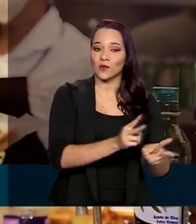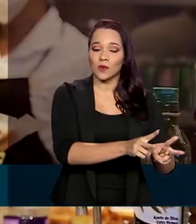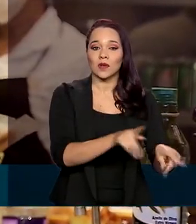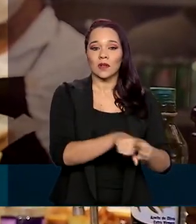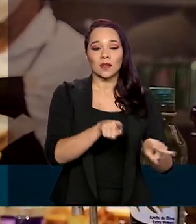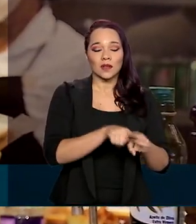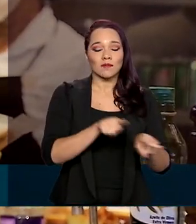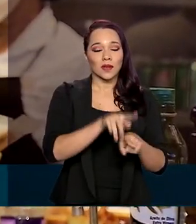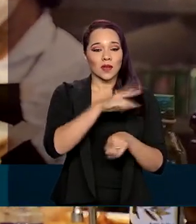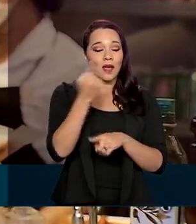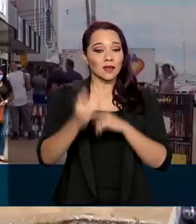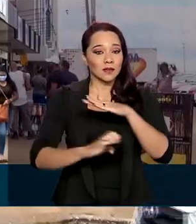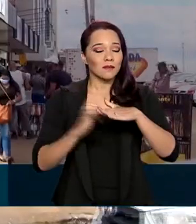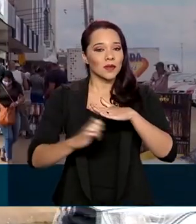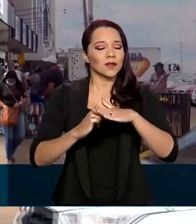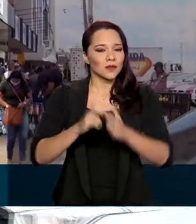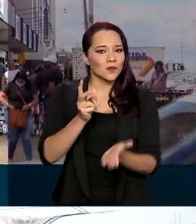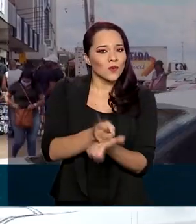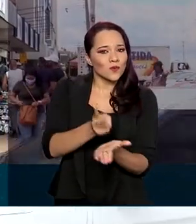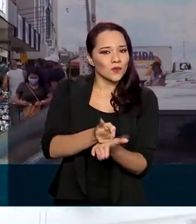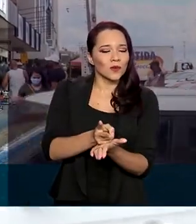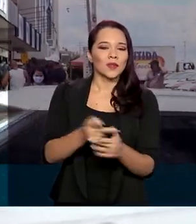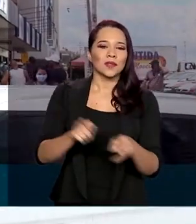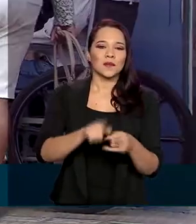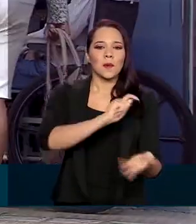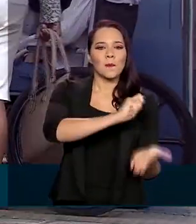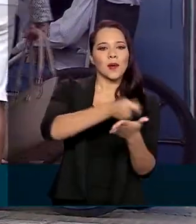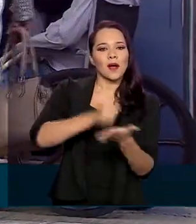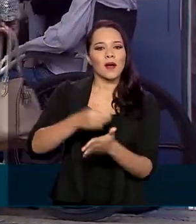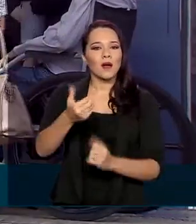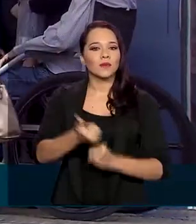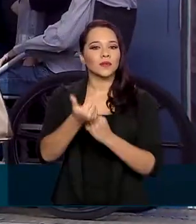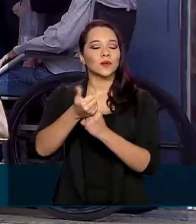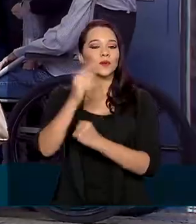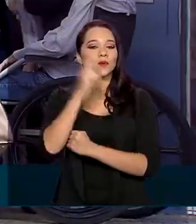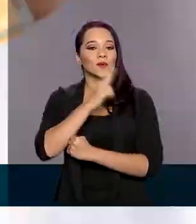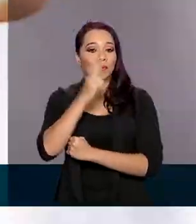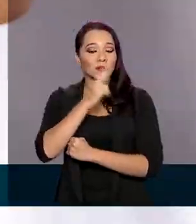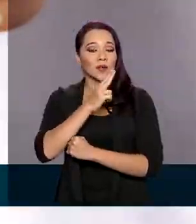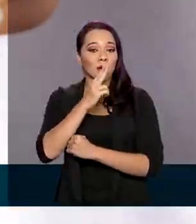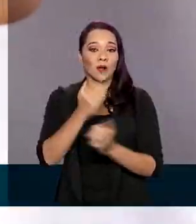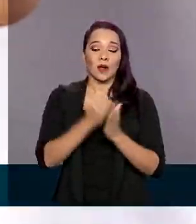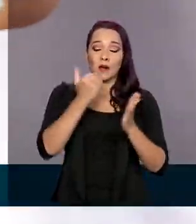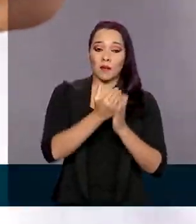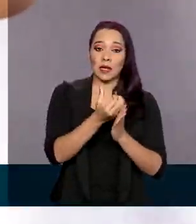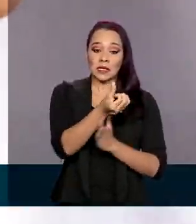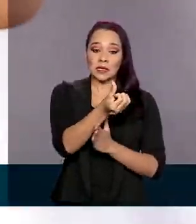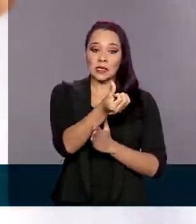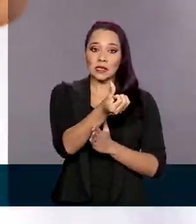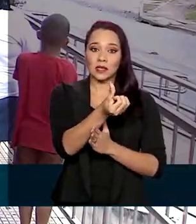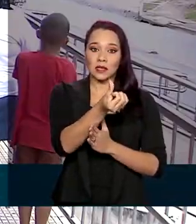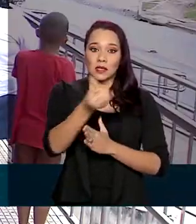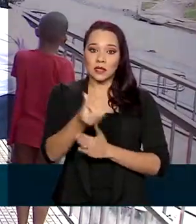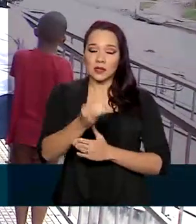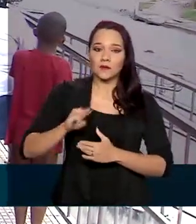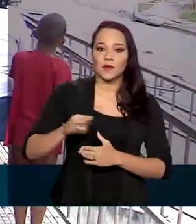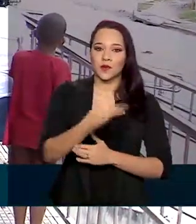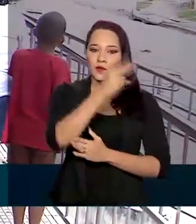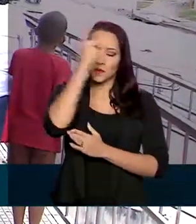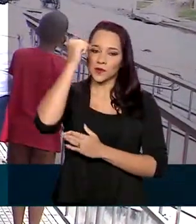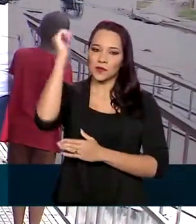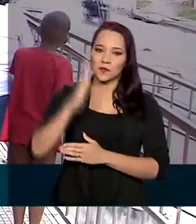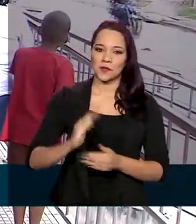sobrevivência das empresas, além do pagamento do auxílio emergencial a mais de 66 milhões de